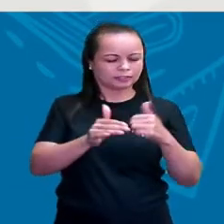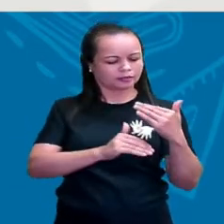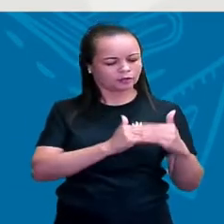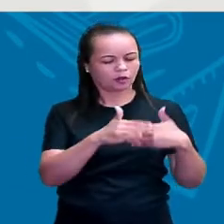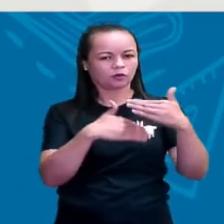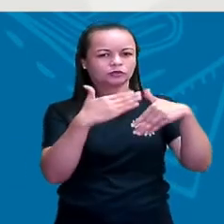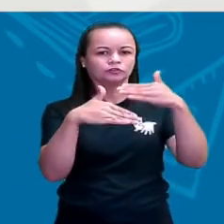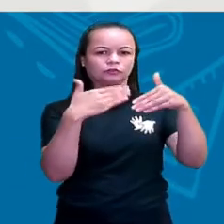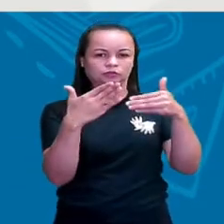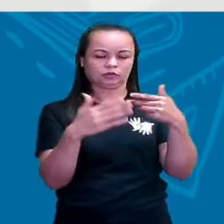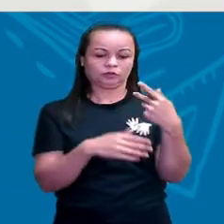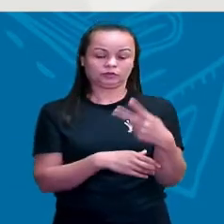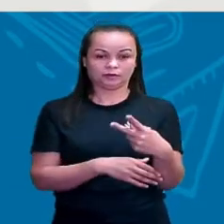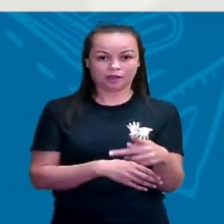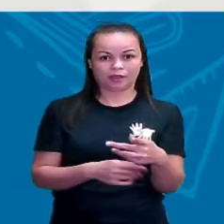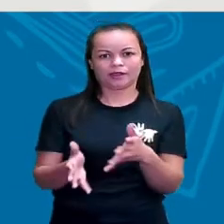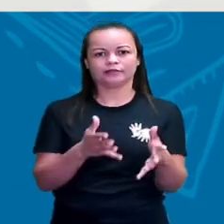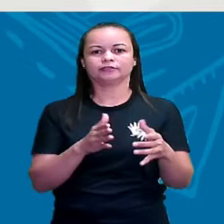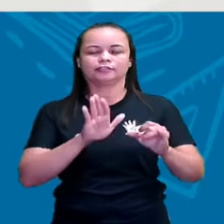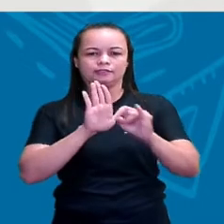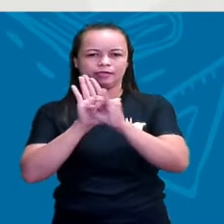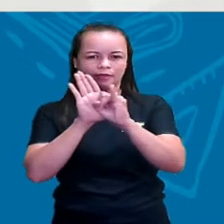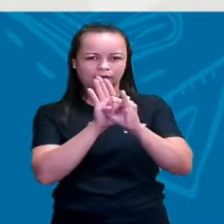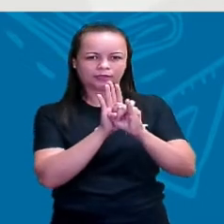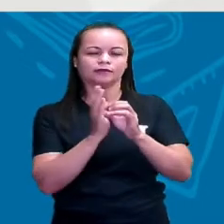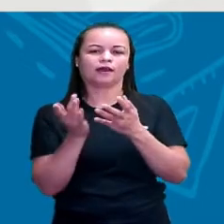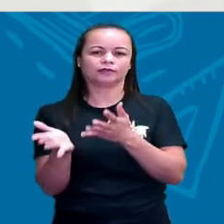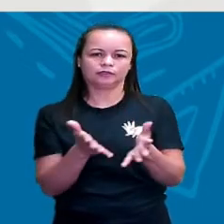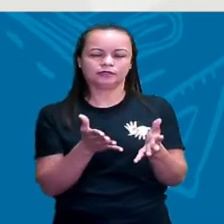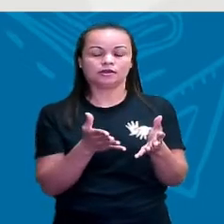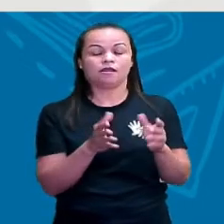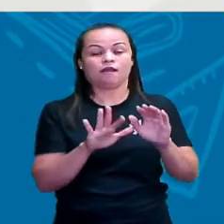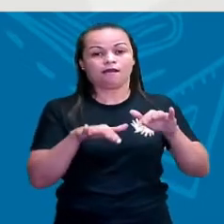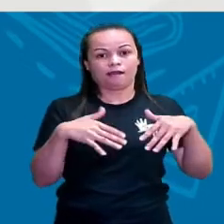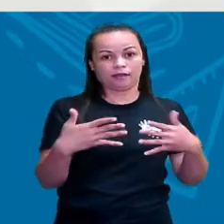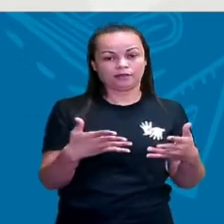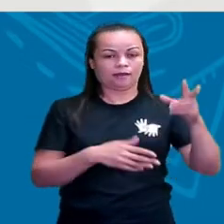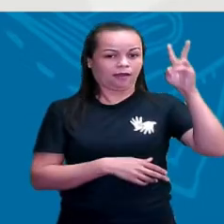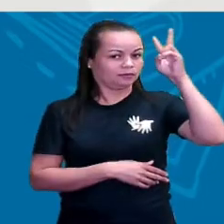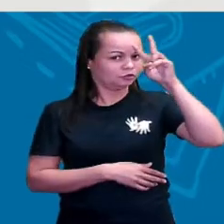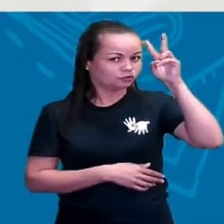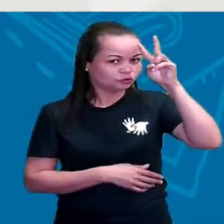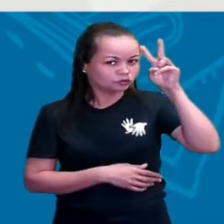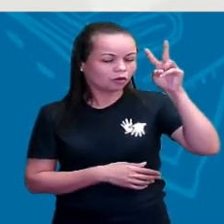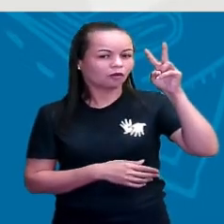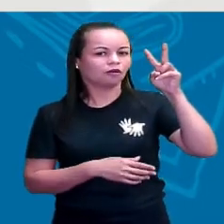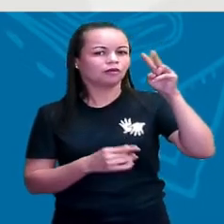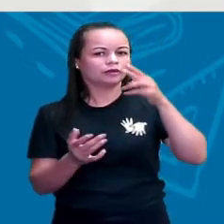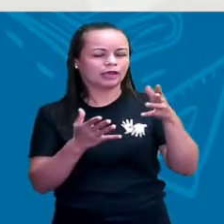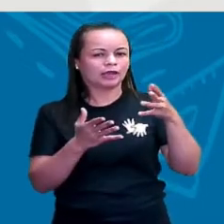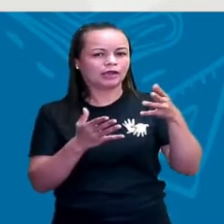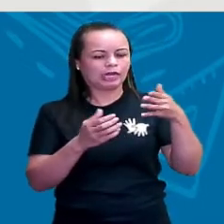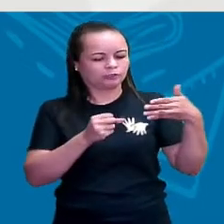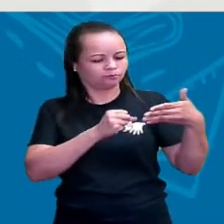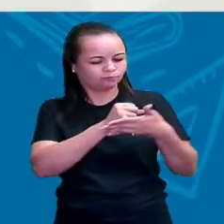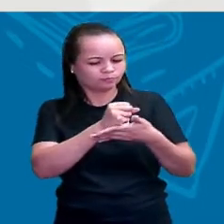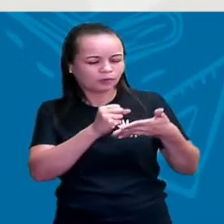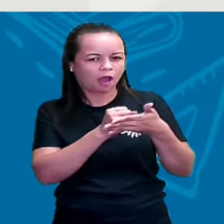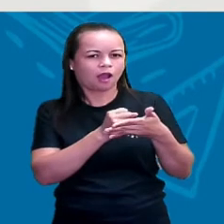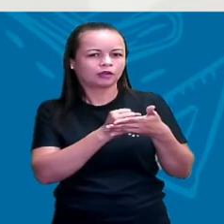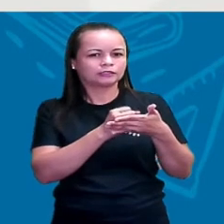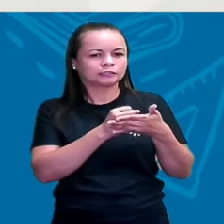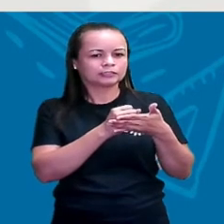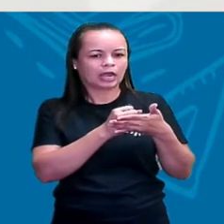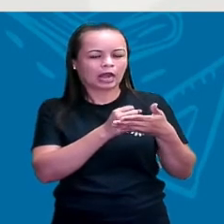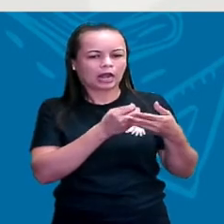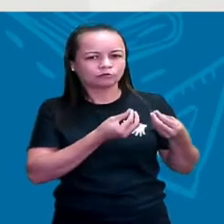diversidade destas identidades. E aí, a história, ela nos confere essa base, ela nos dá essa